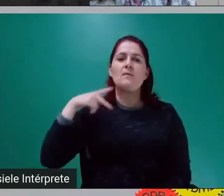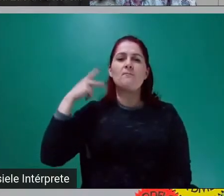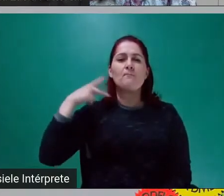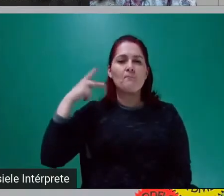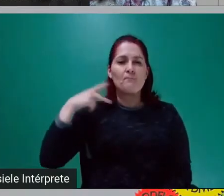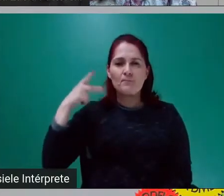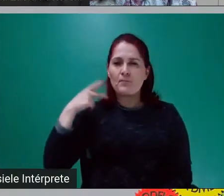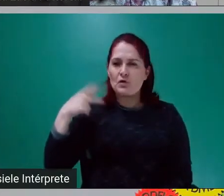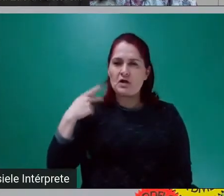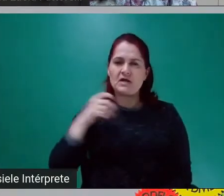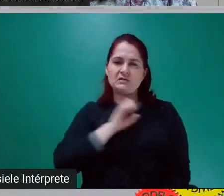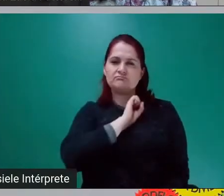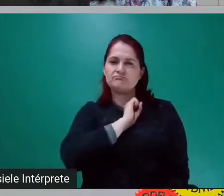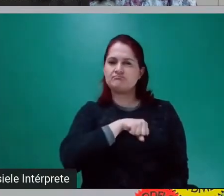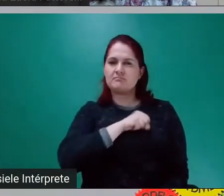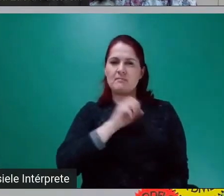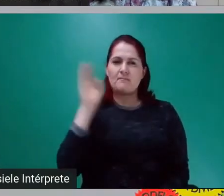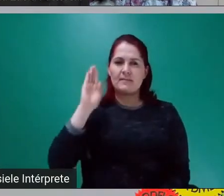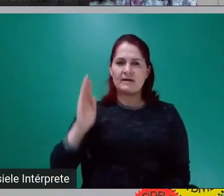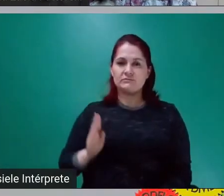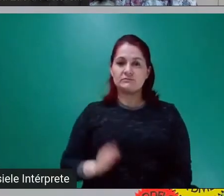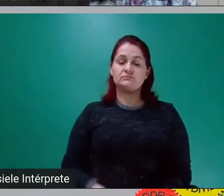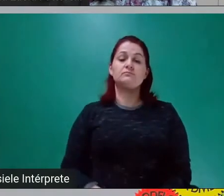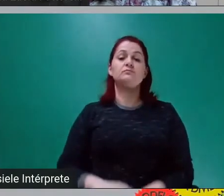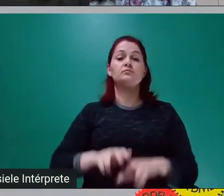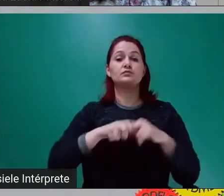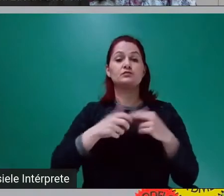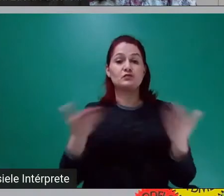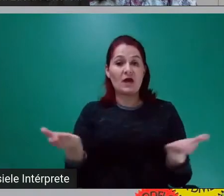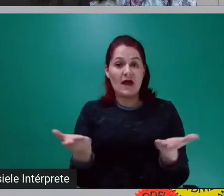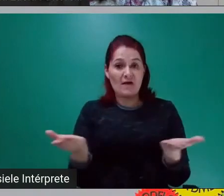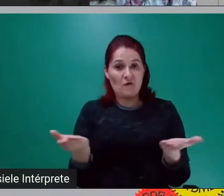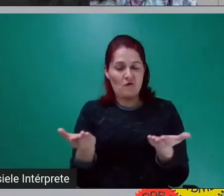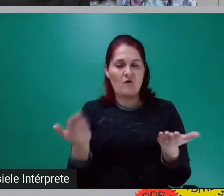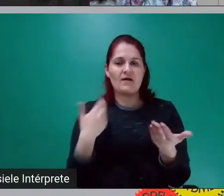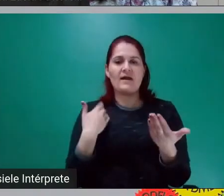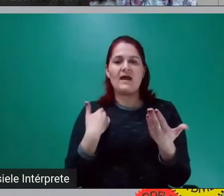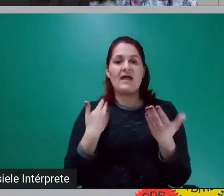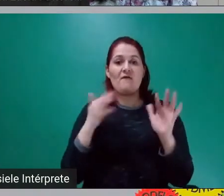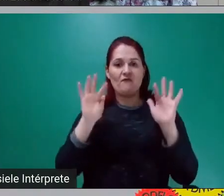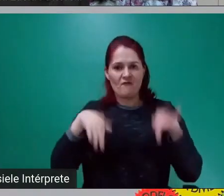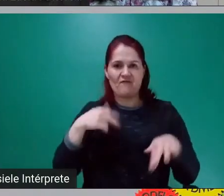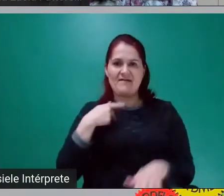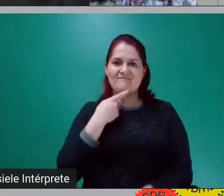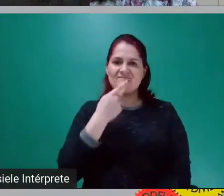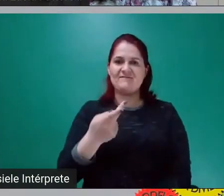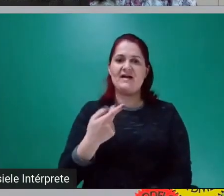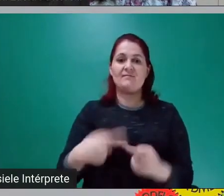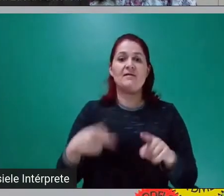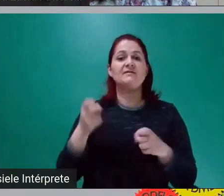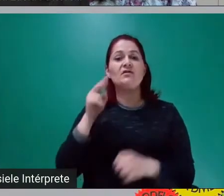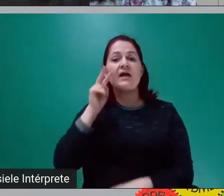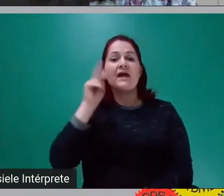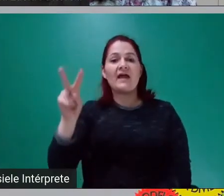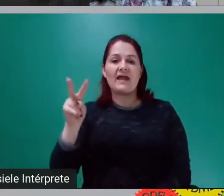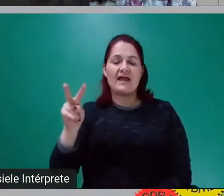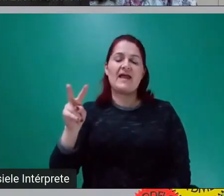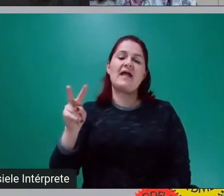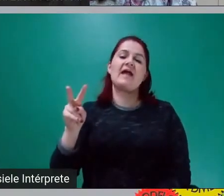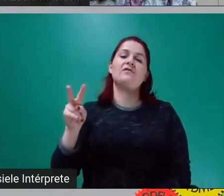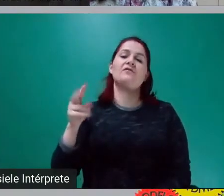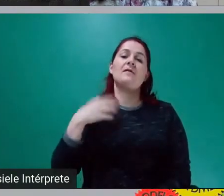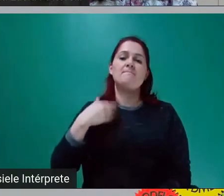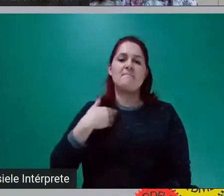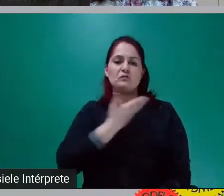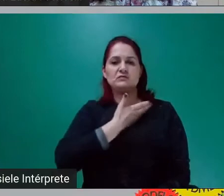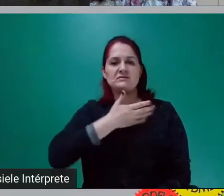com isso, eu termino esperando ver os camaradas da auditoria cidadã, agora, no 19 de junho, para